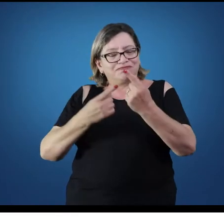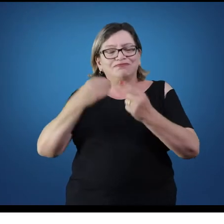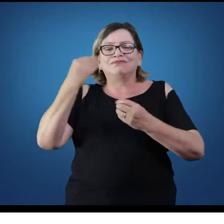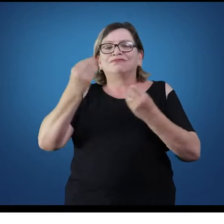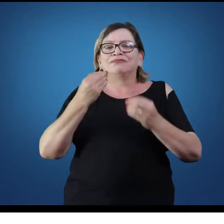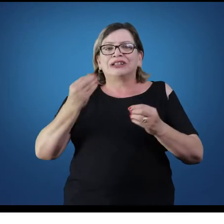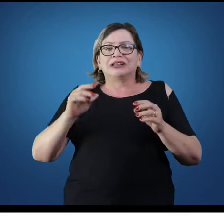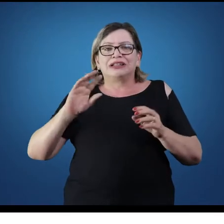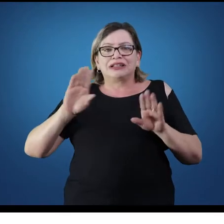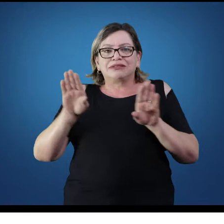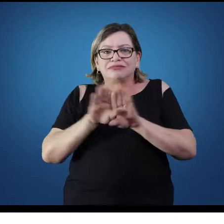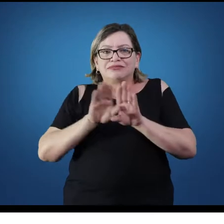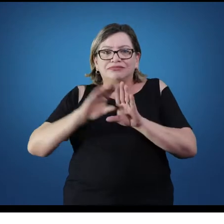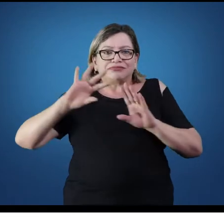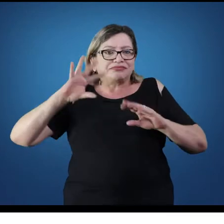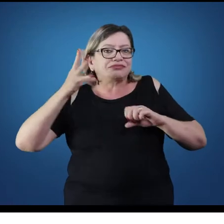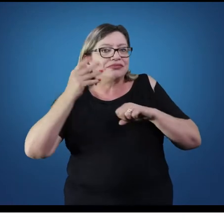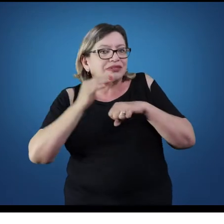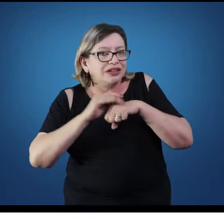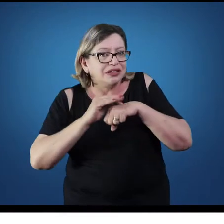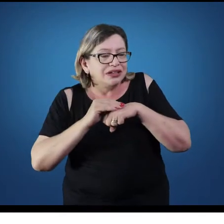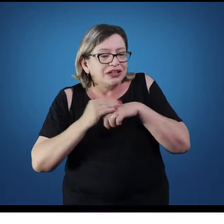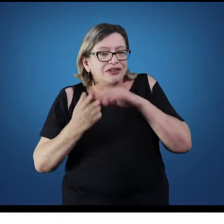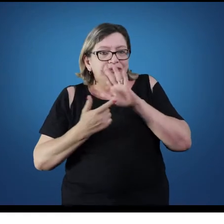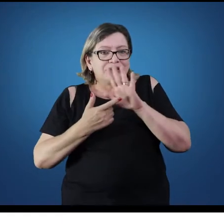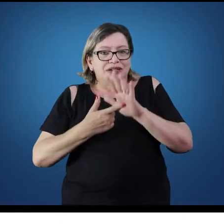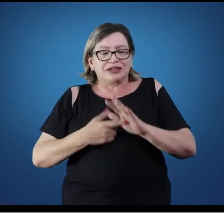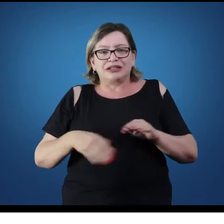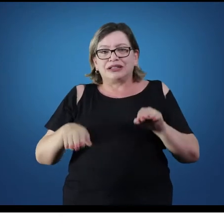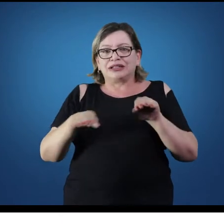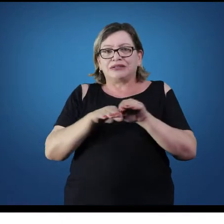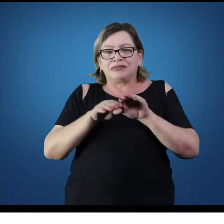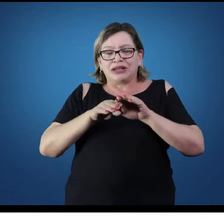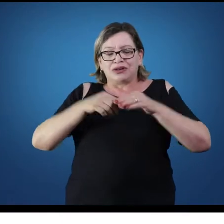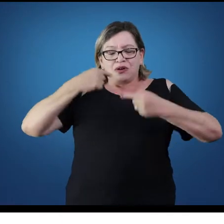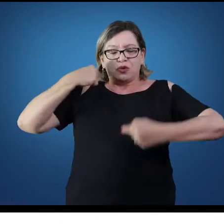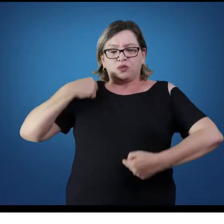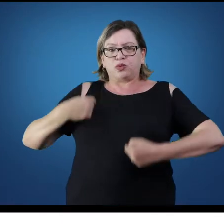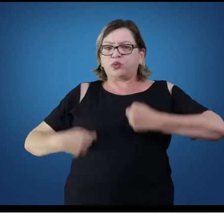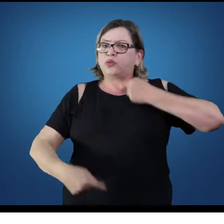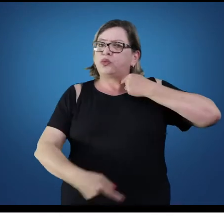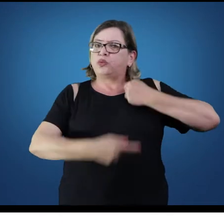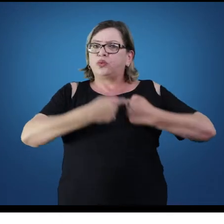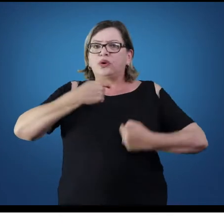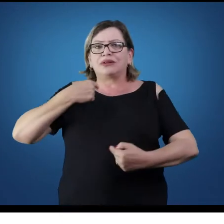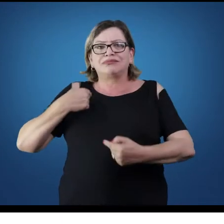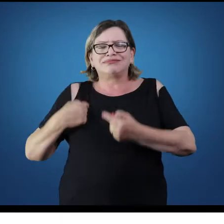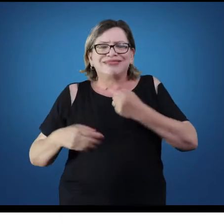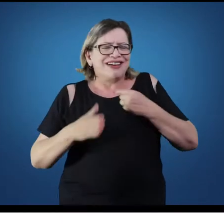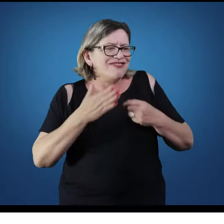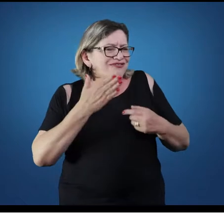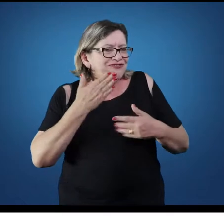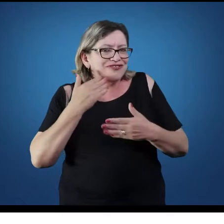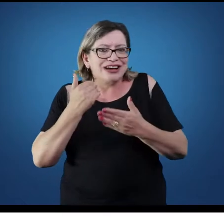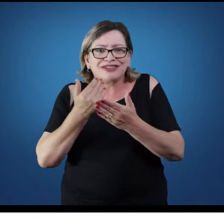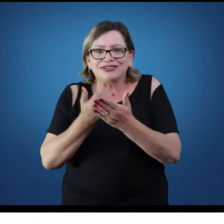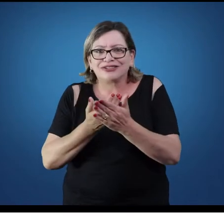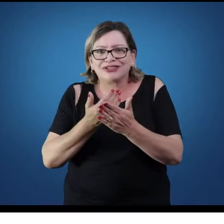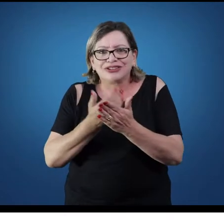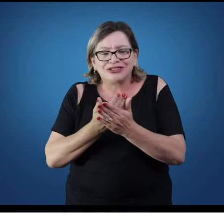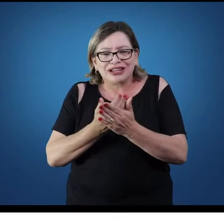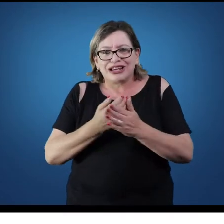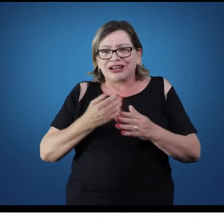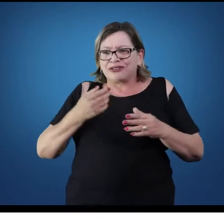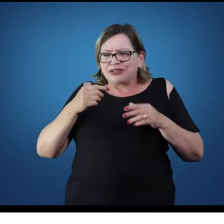quando ocorre algum tipo de patologia. O sistema circulatório é muito mais fácil até de estudar em cima das